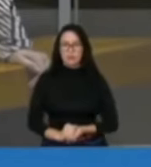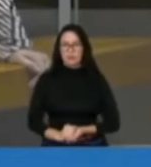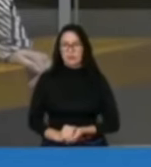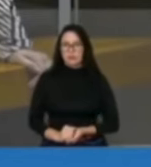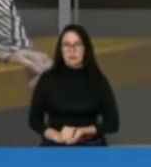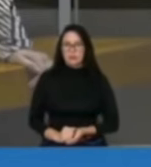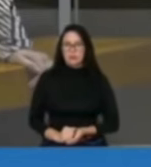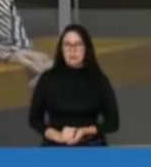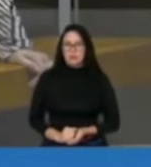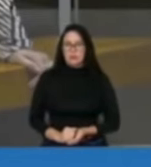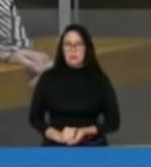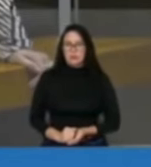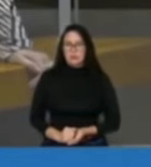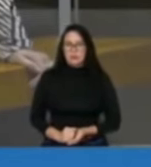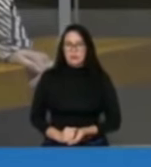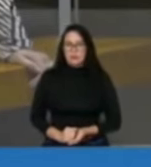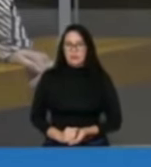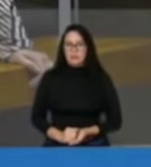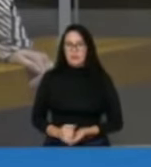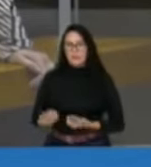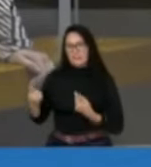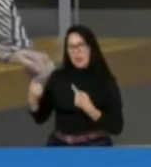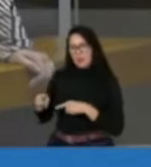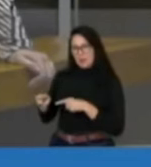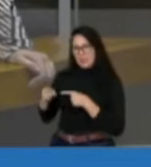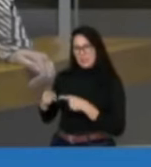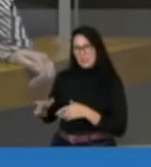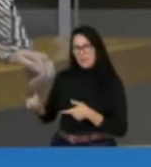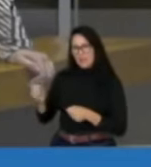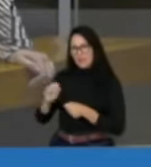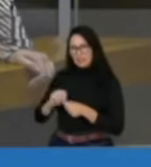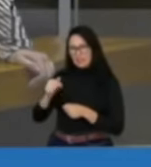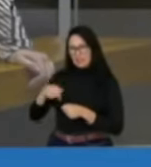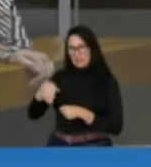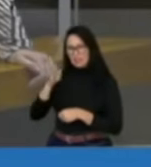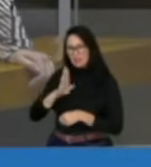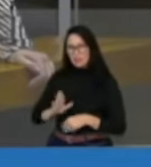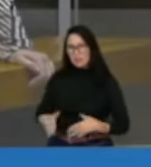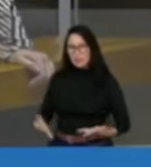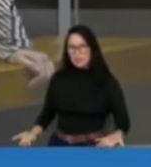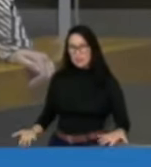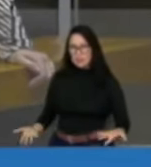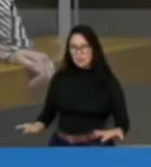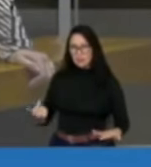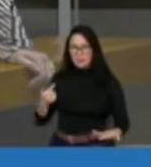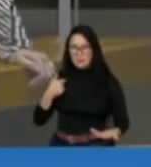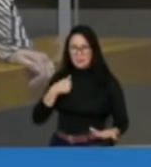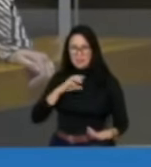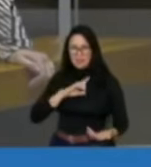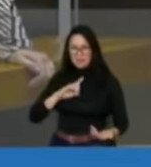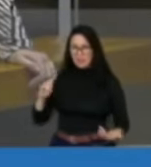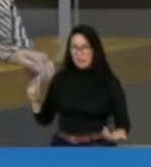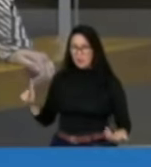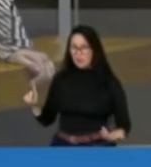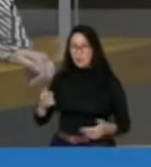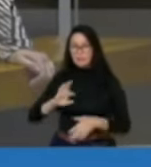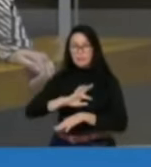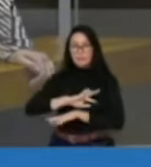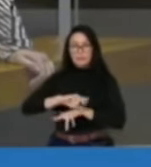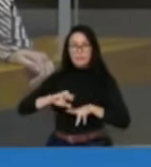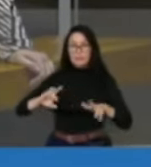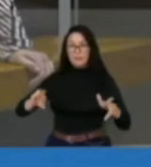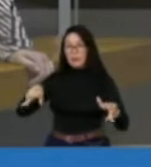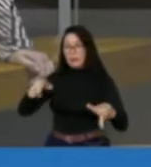Esta perseguição que se está fazendo aqui no Brasil, não contra mim, contra milhares de brasileiros,